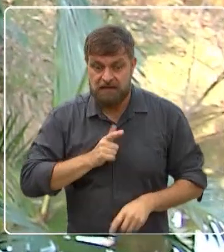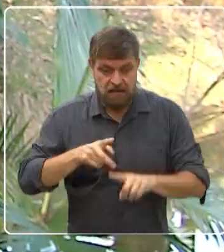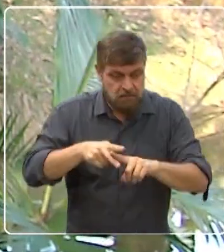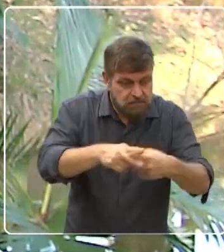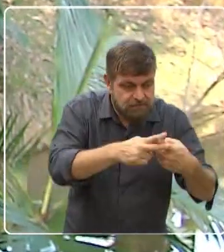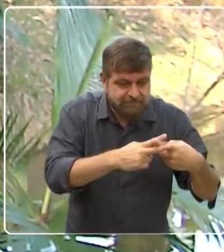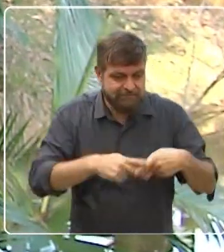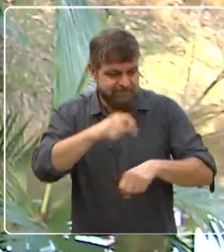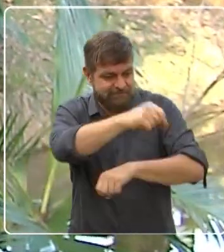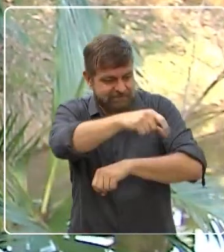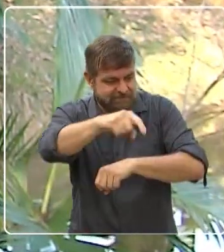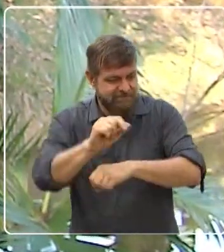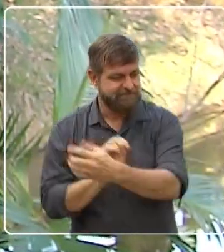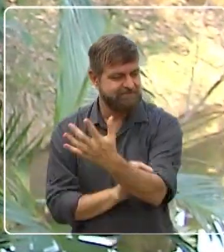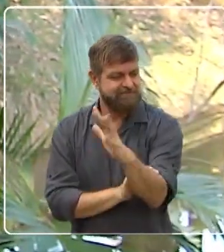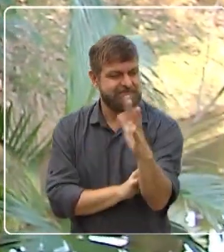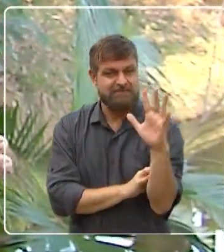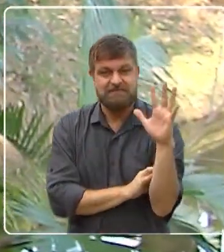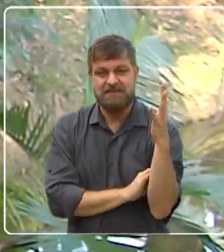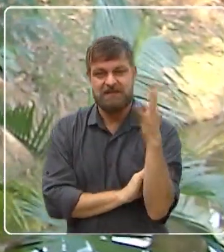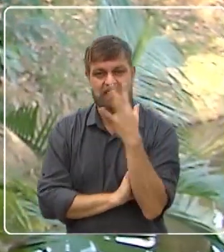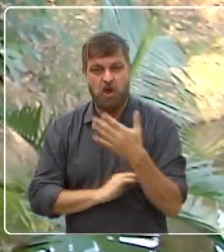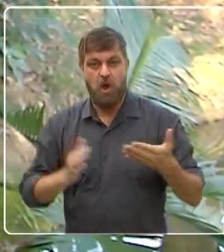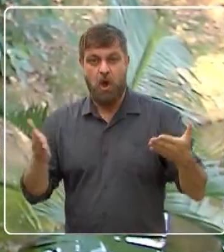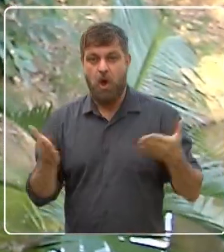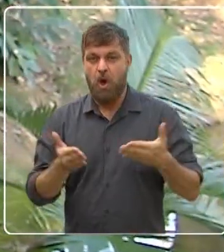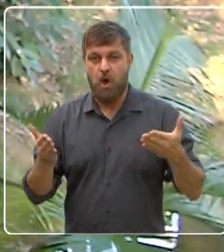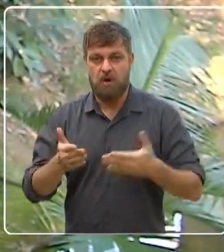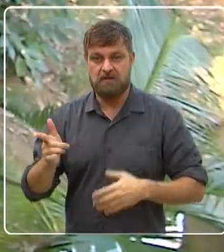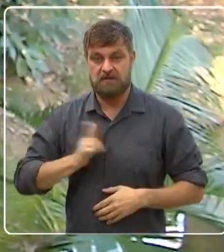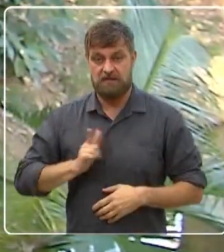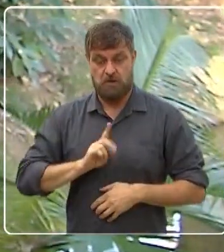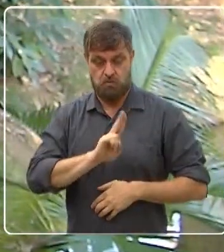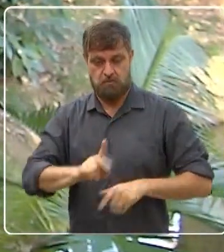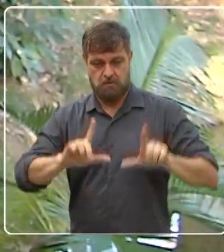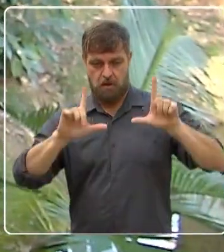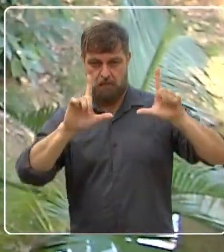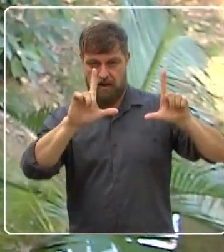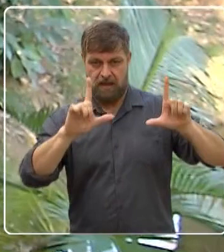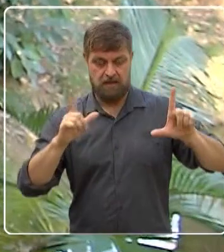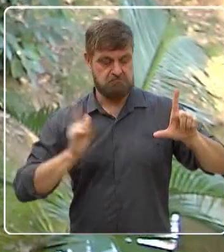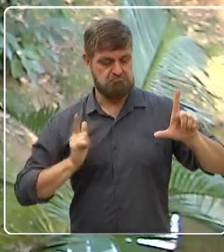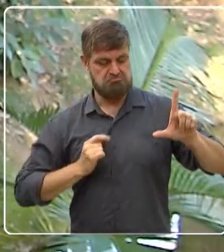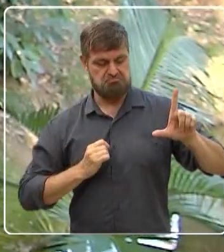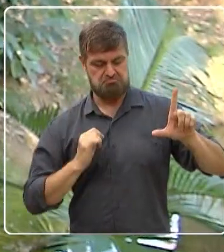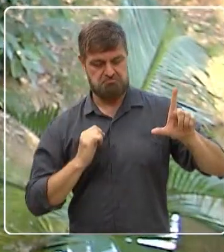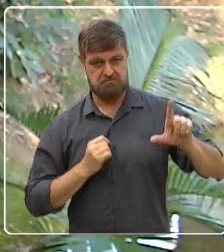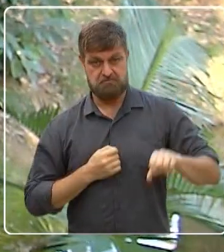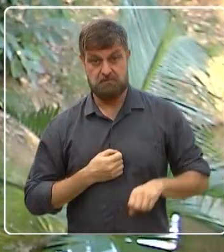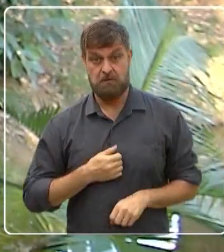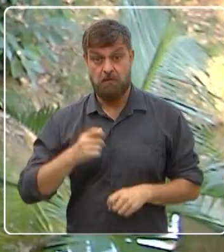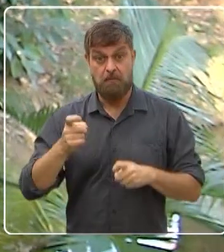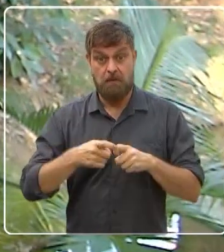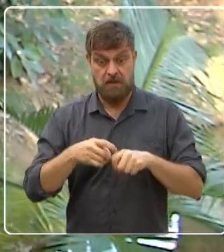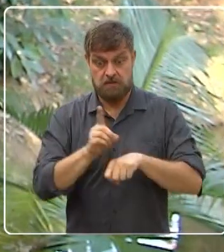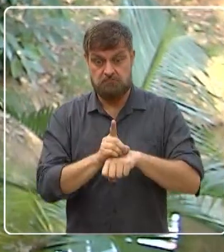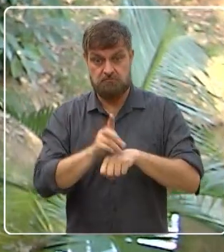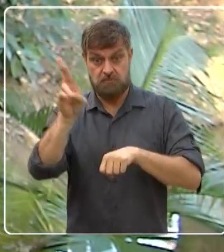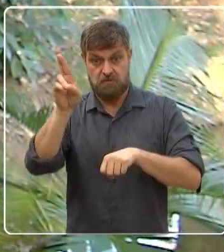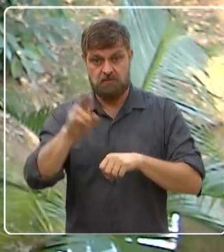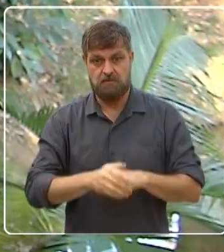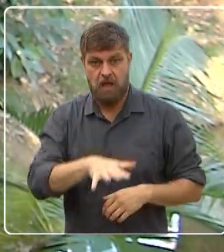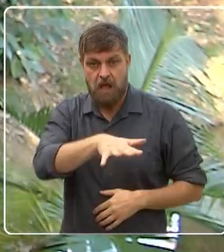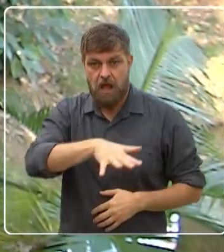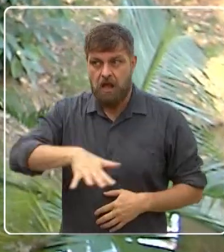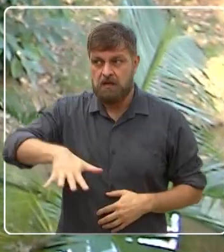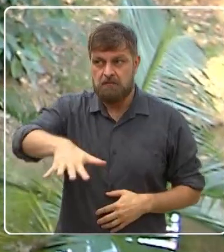e hoje ele leva esse nome da doutora, né? Que você já citou aí. E é uma